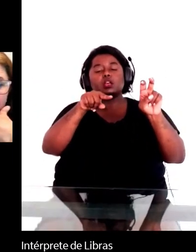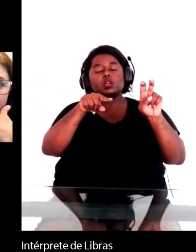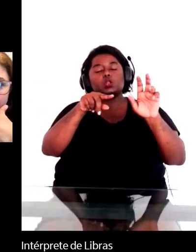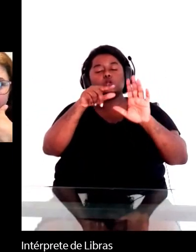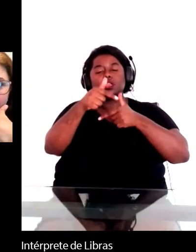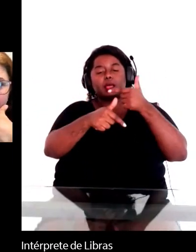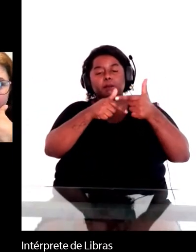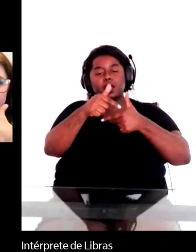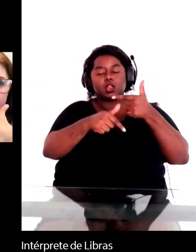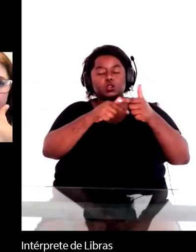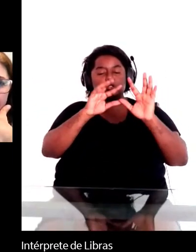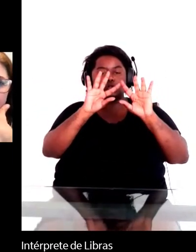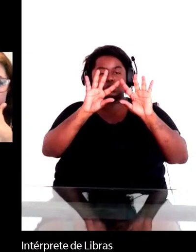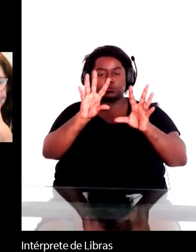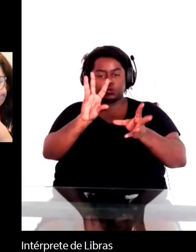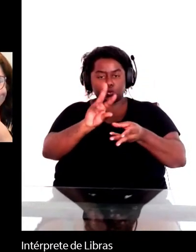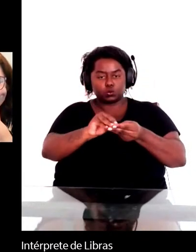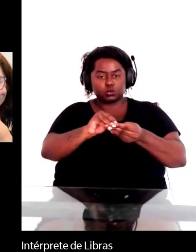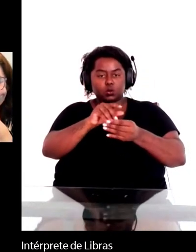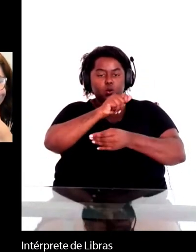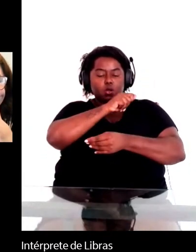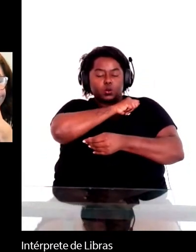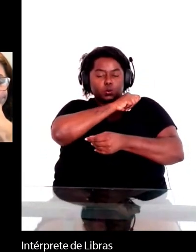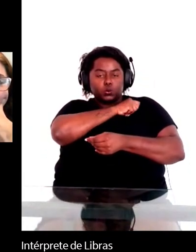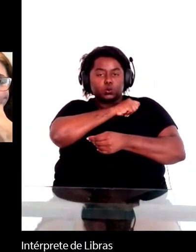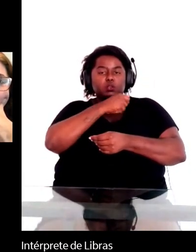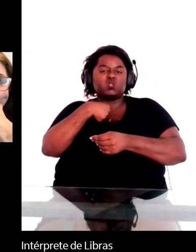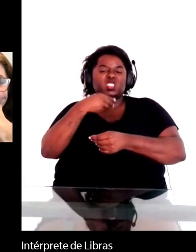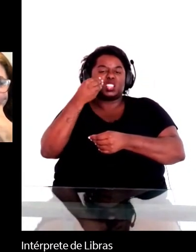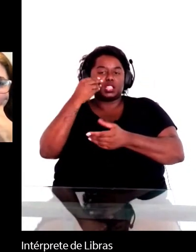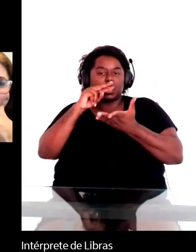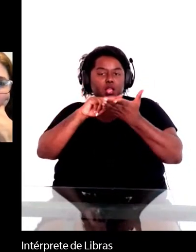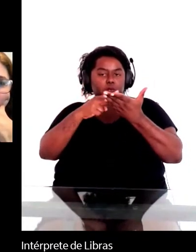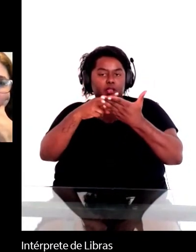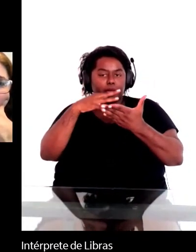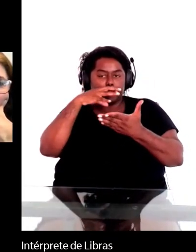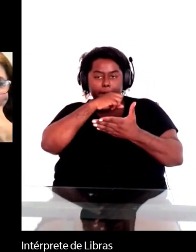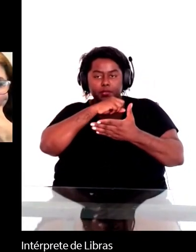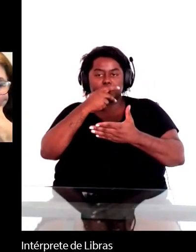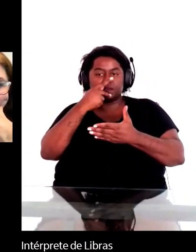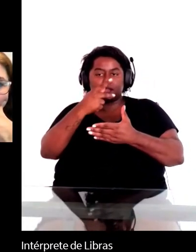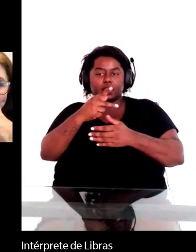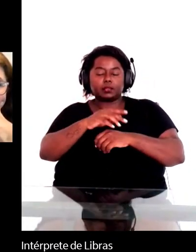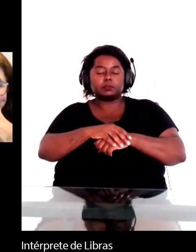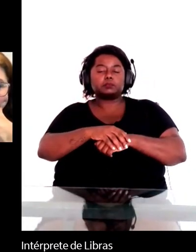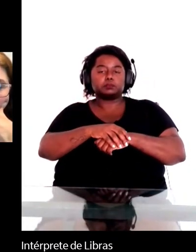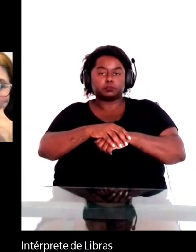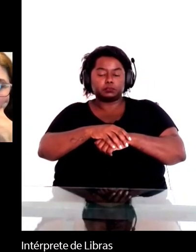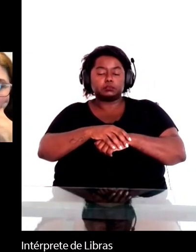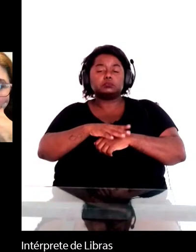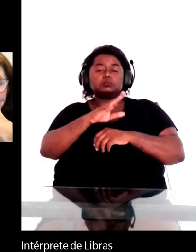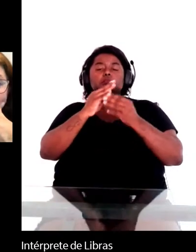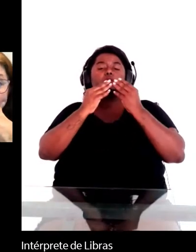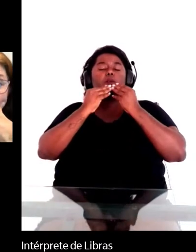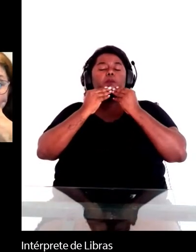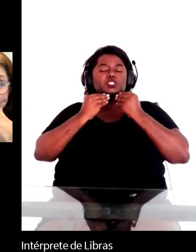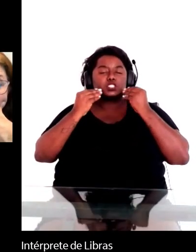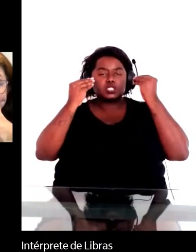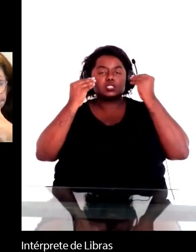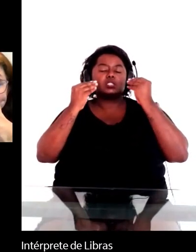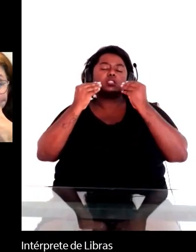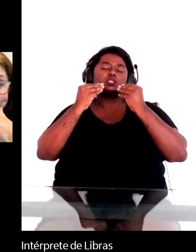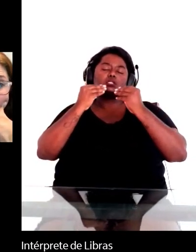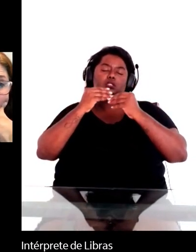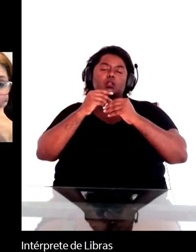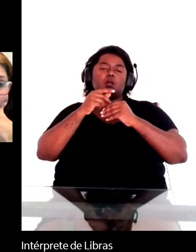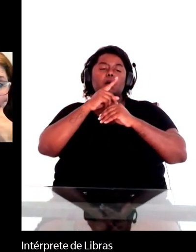eu vou tentar traduzir rapidamente aqui, em Machado de Assis, o aluno escreve Pai contra